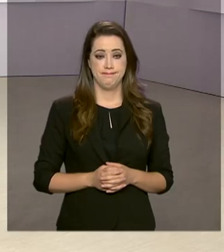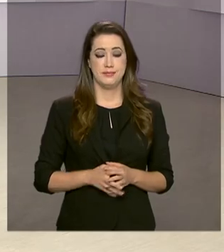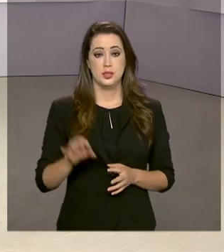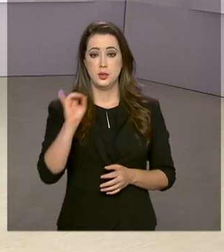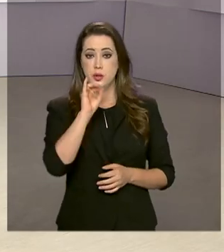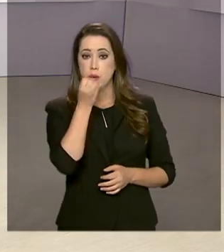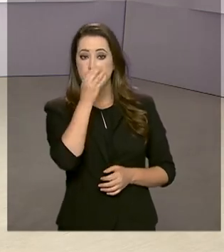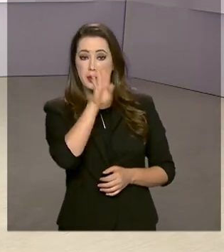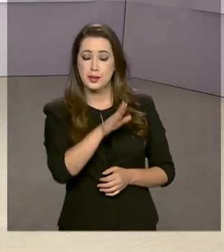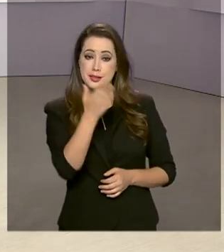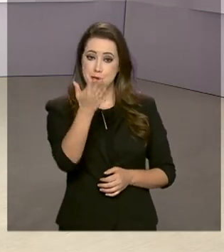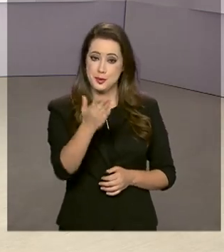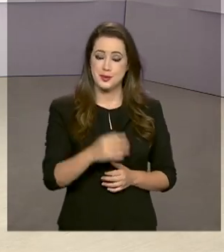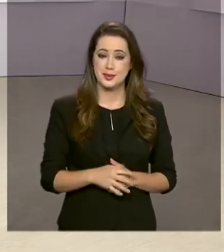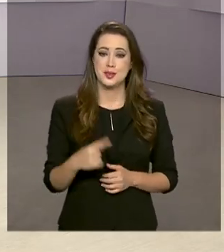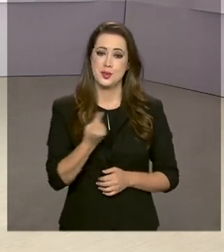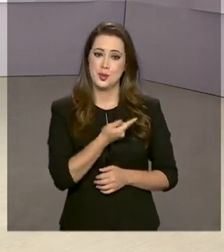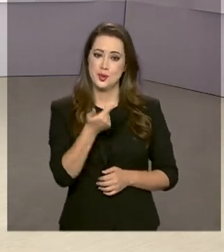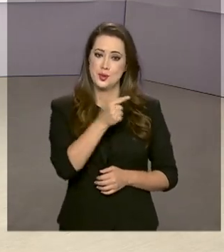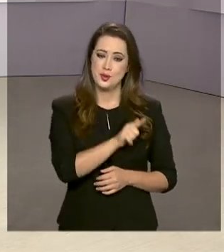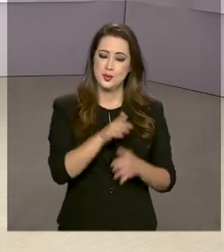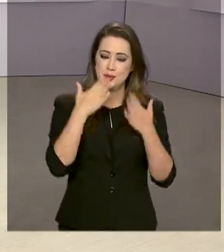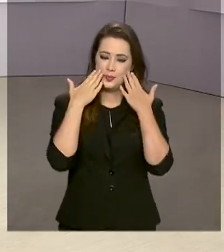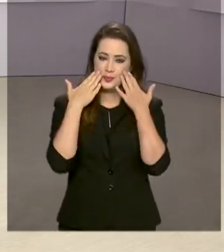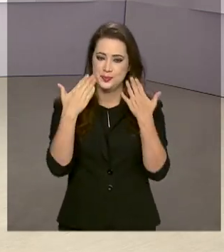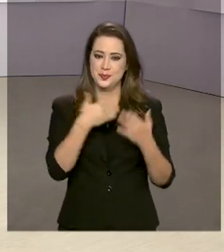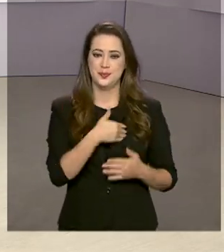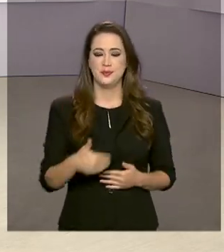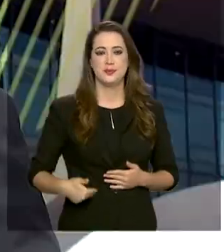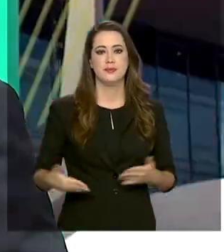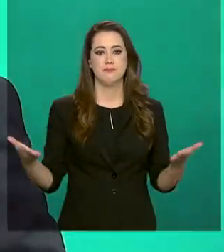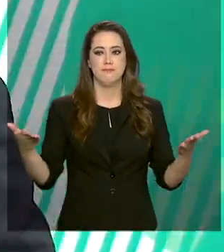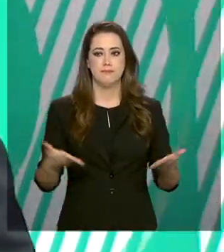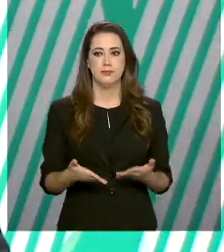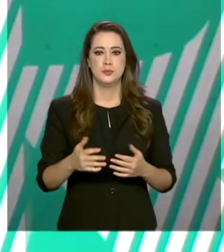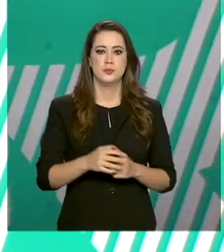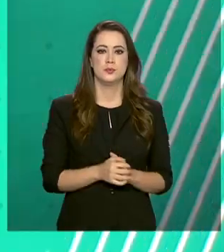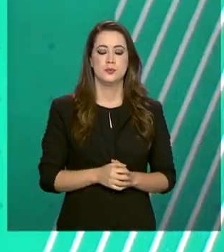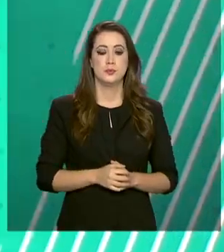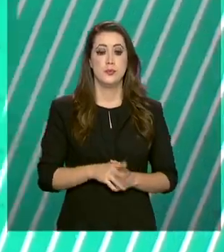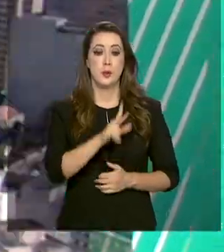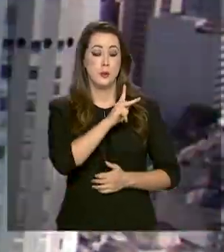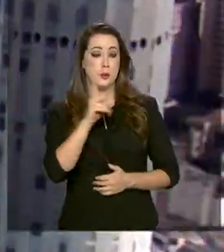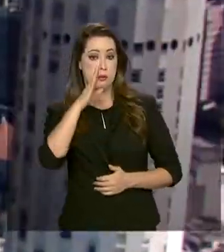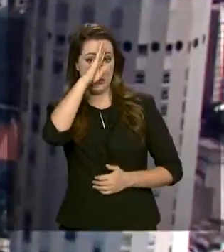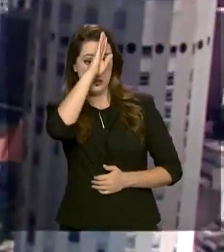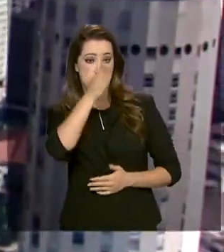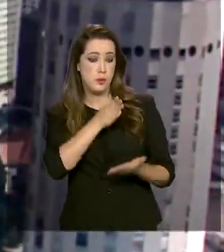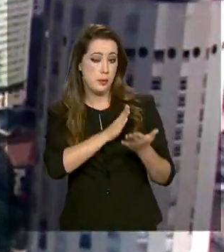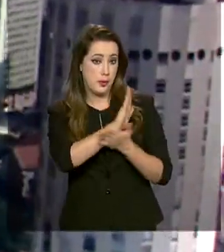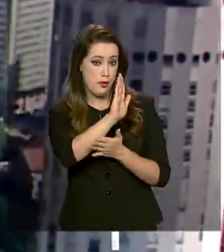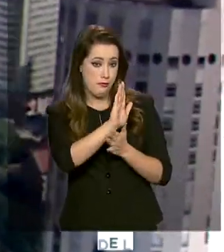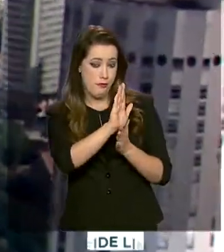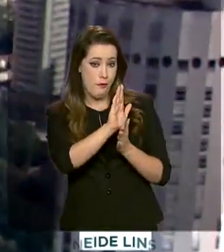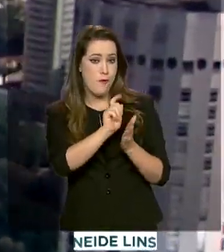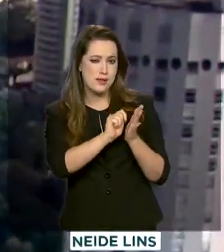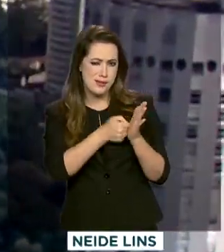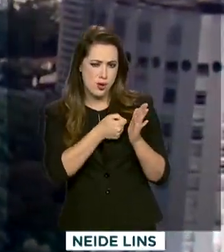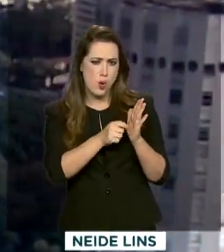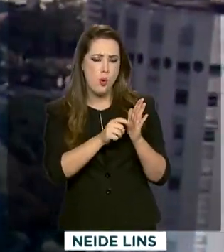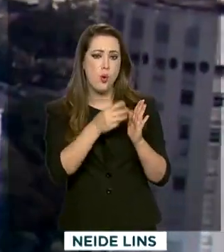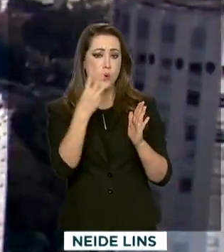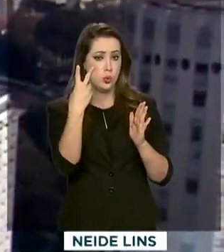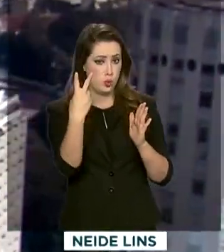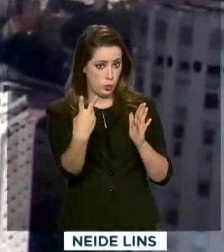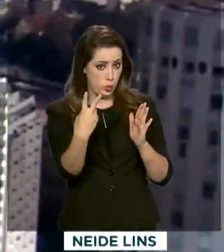Olá, boa tarde para você. Já estamos de volta com o Governo Agora. O presidente Jair Bolsonaro sancionou agora há pouco